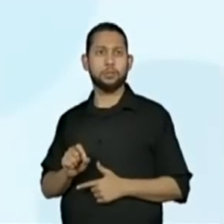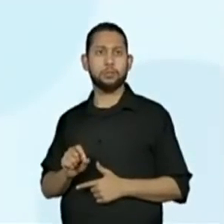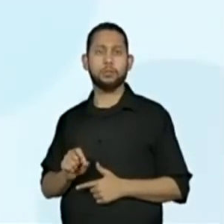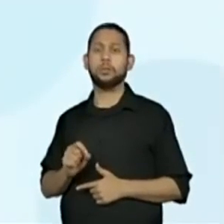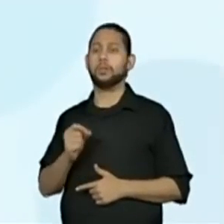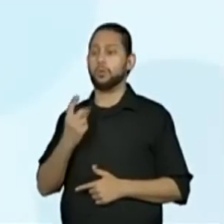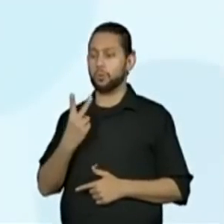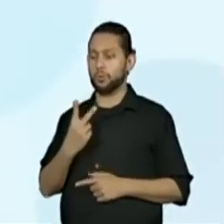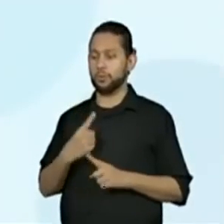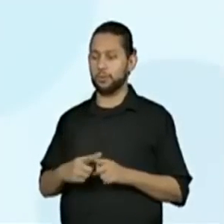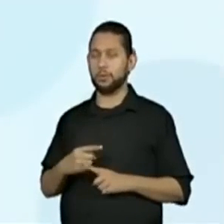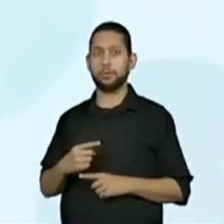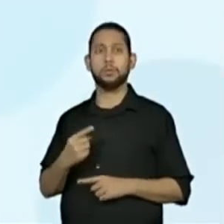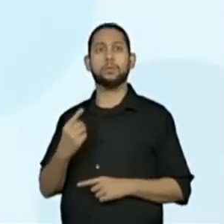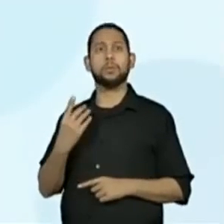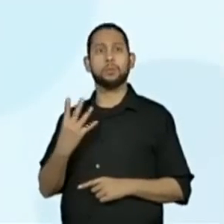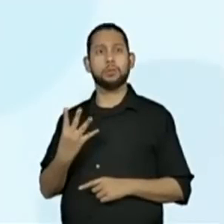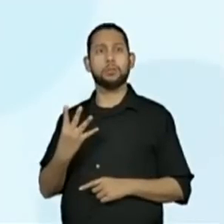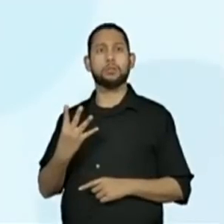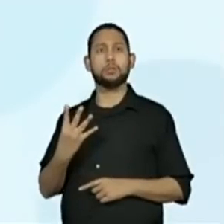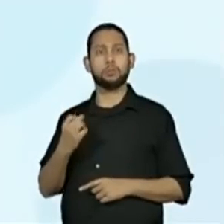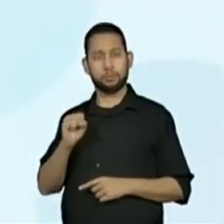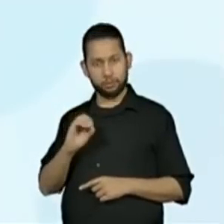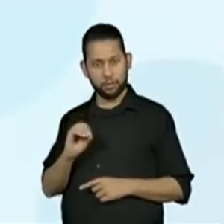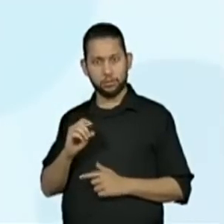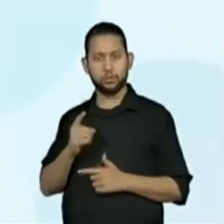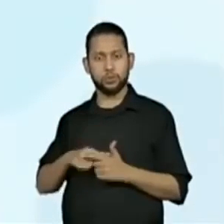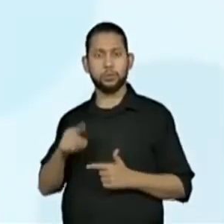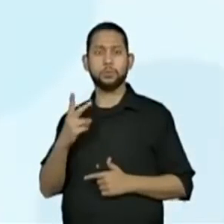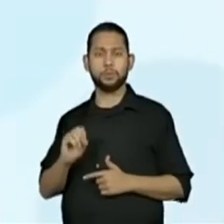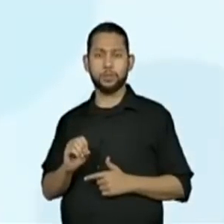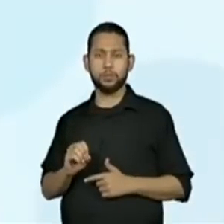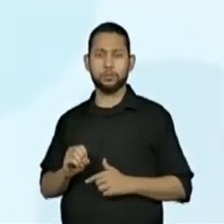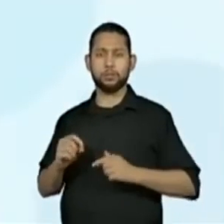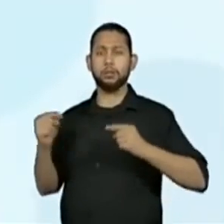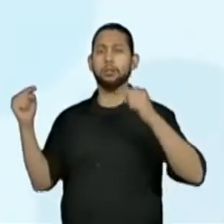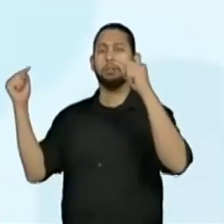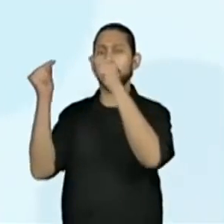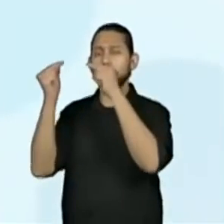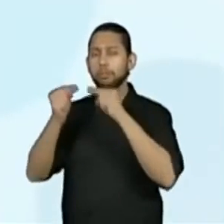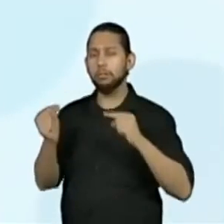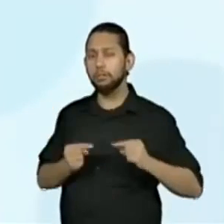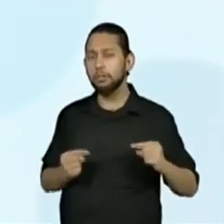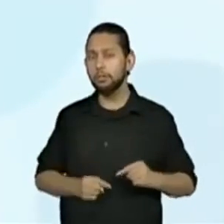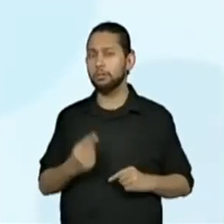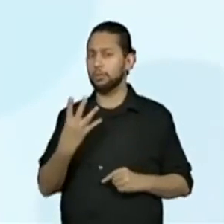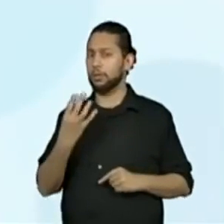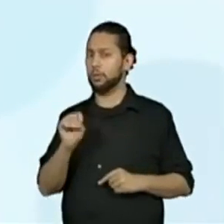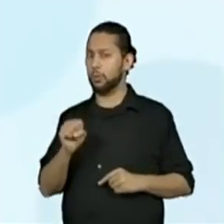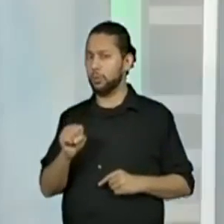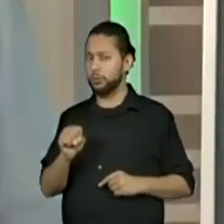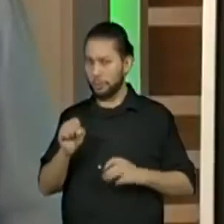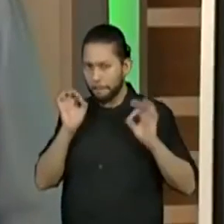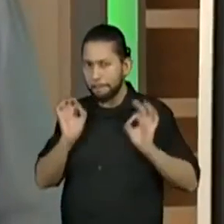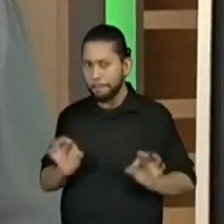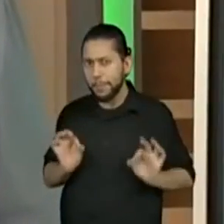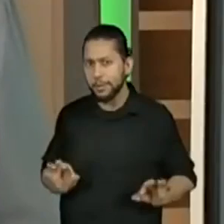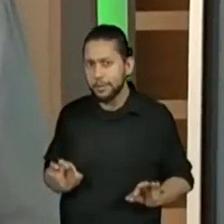Duas vezes 480, dividido por 20. Vocês acreditam que elas também serão equivalentes?